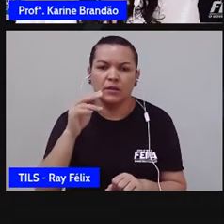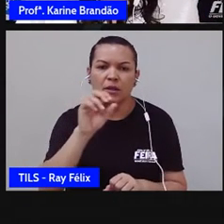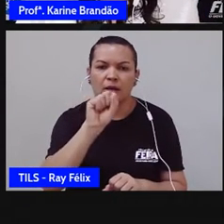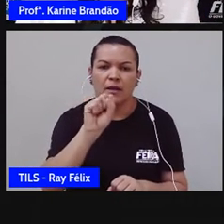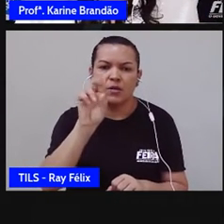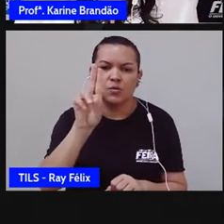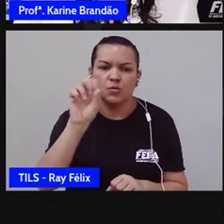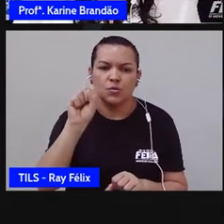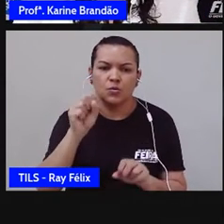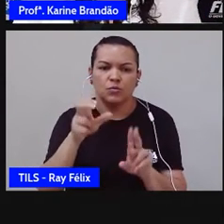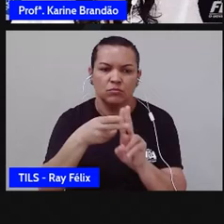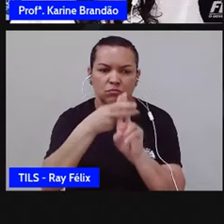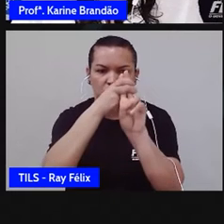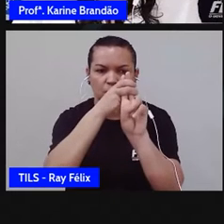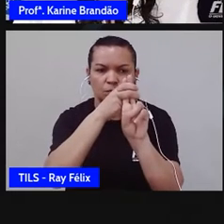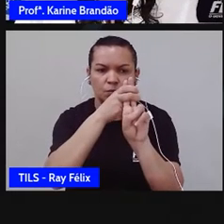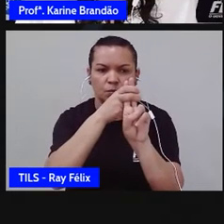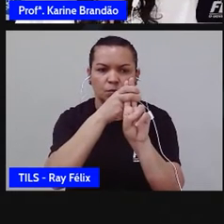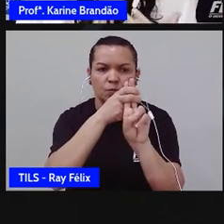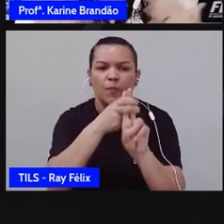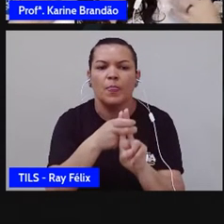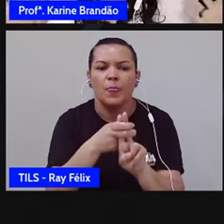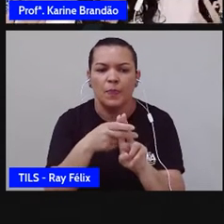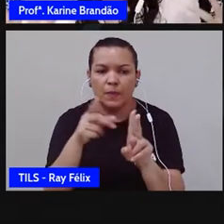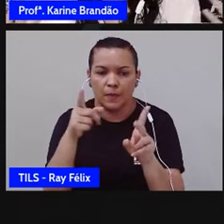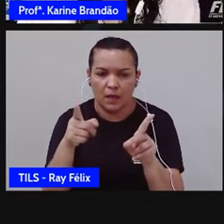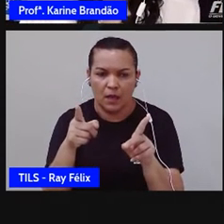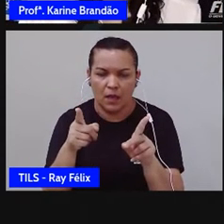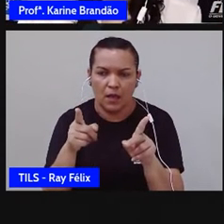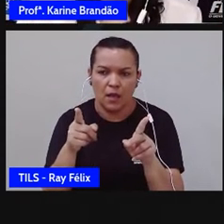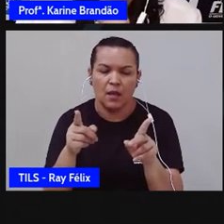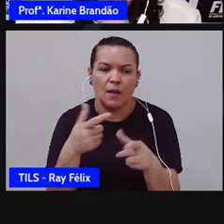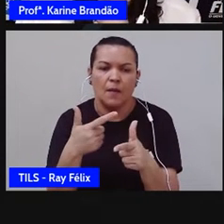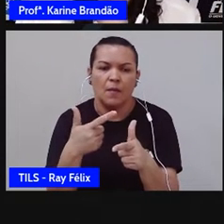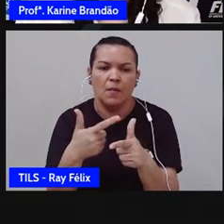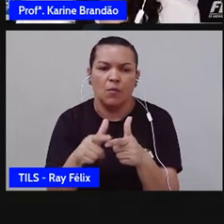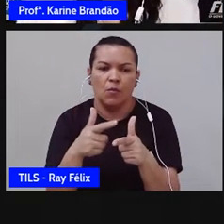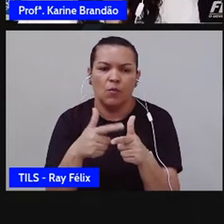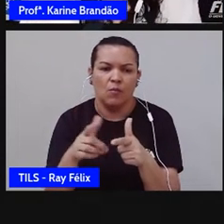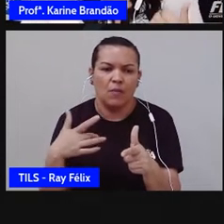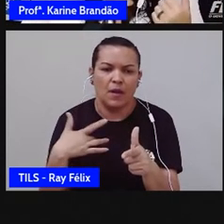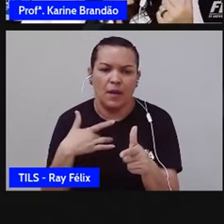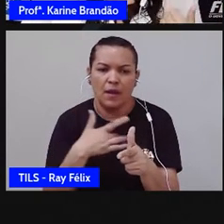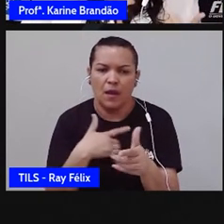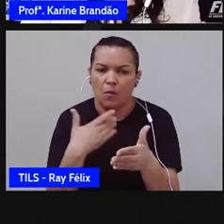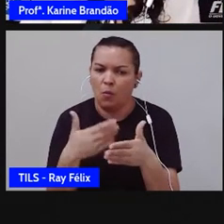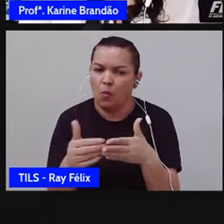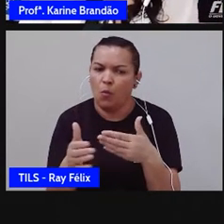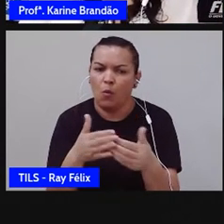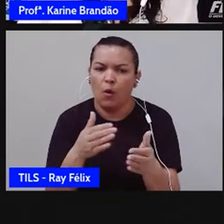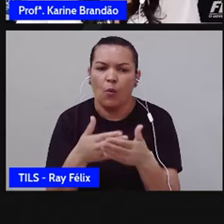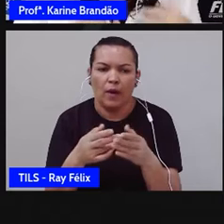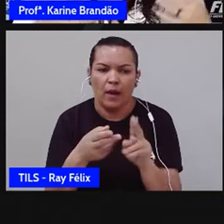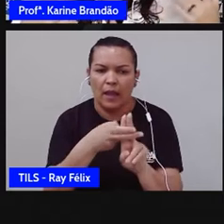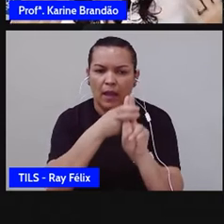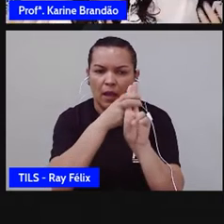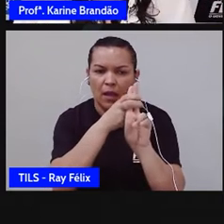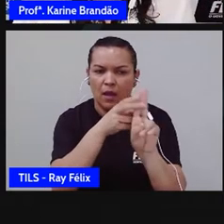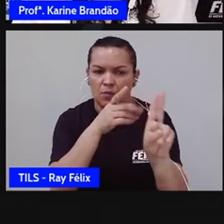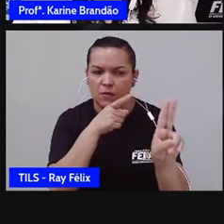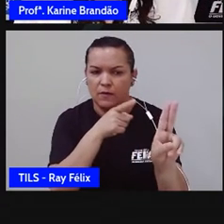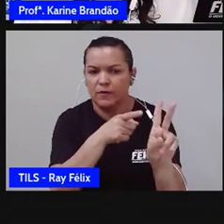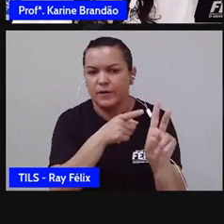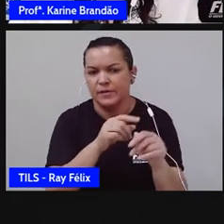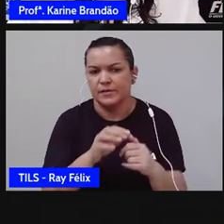ele vai ser, vai tratar de tudo que envolve a nossa saúde. Então, nós já tivemos uma aula falando sobre a